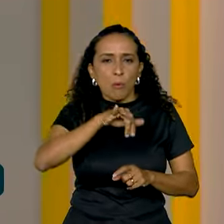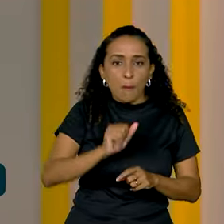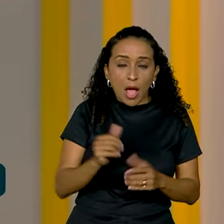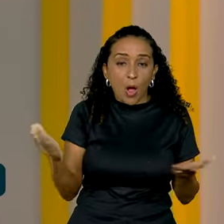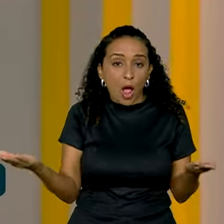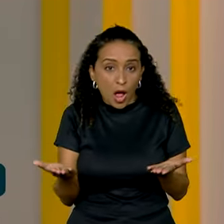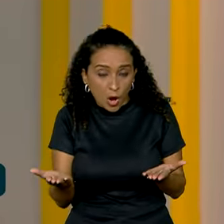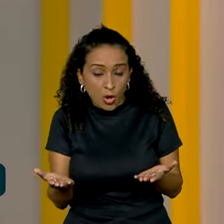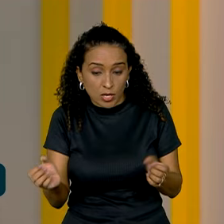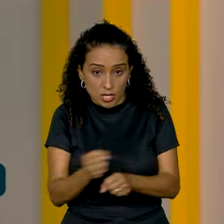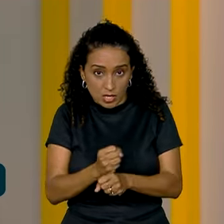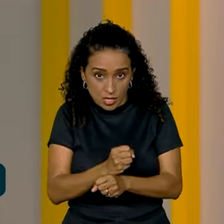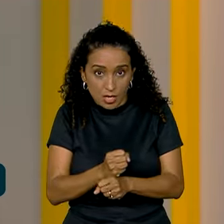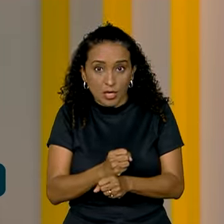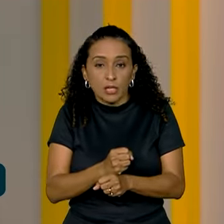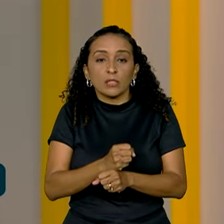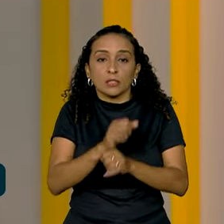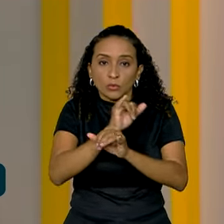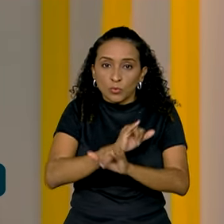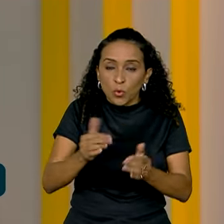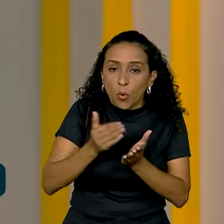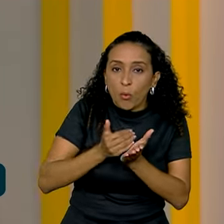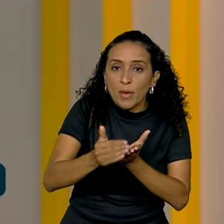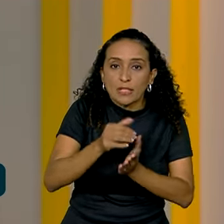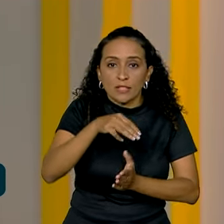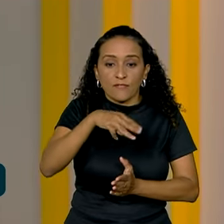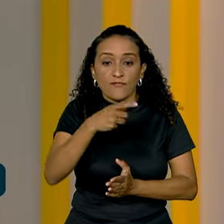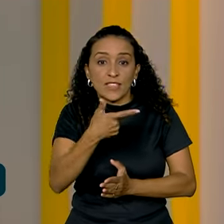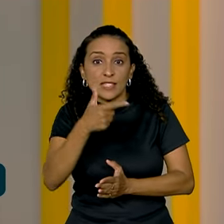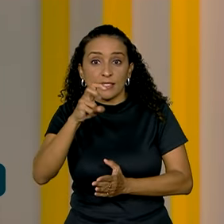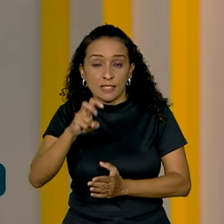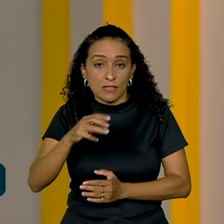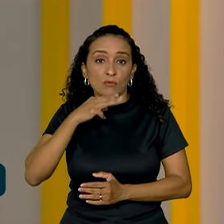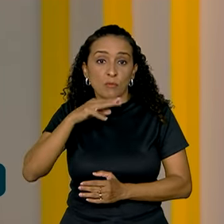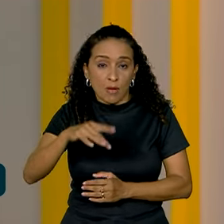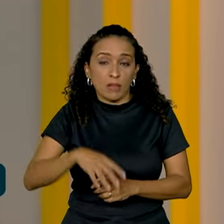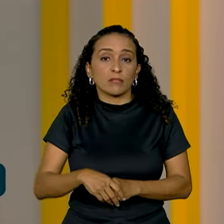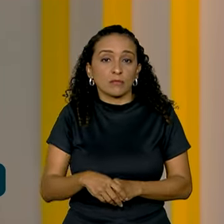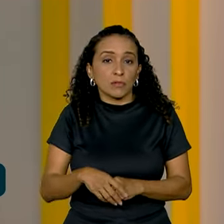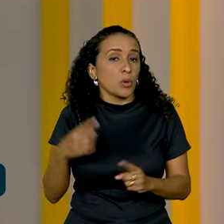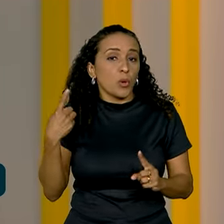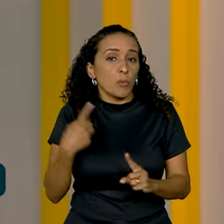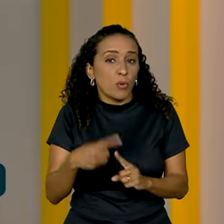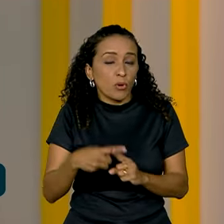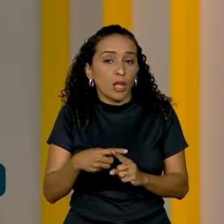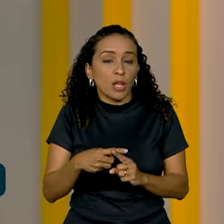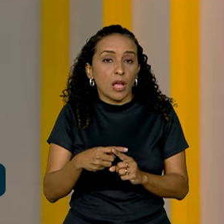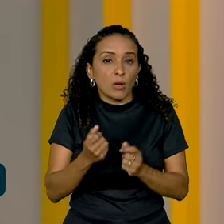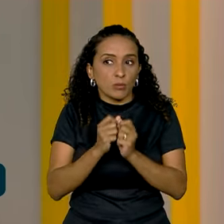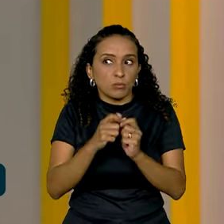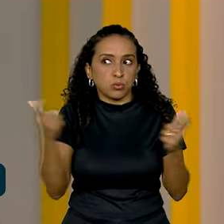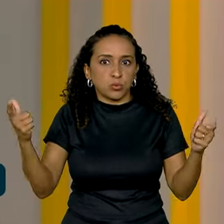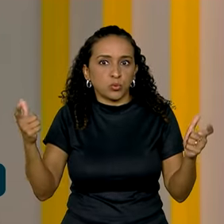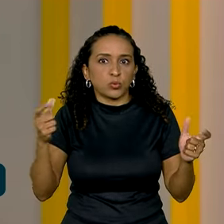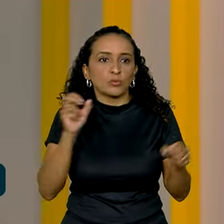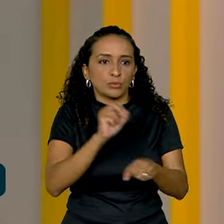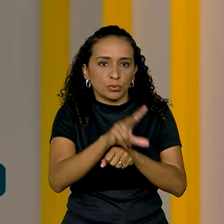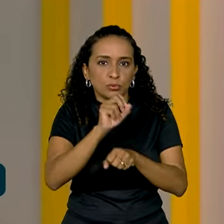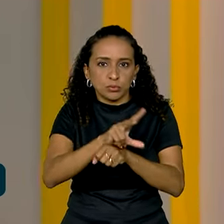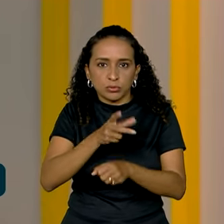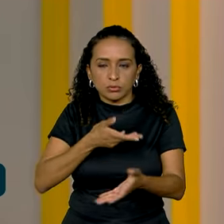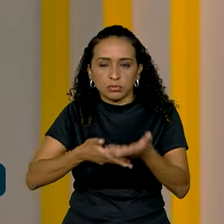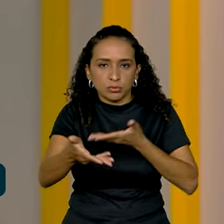Desta vez, neste ano, a campanha terá início no dia 25 de março, isso em razão do aumento da circulação de vírus